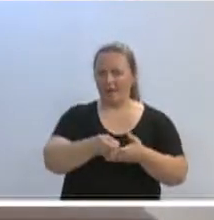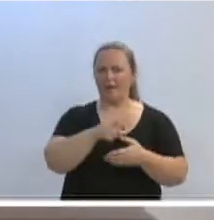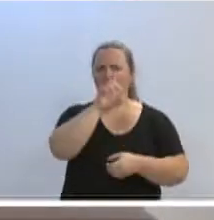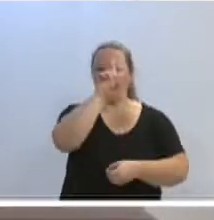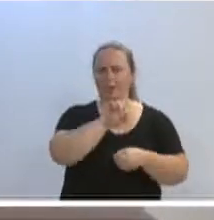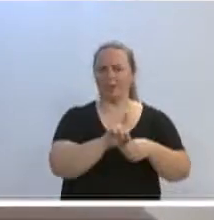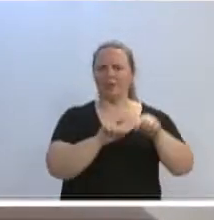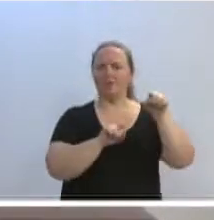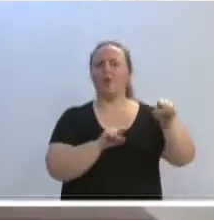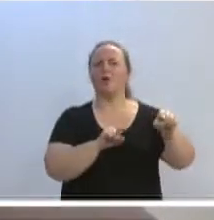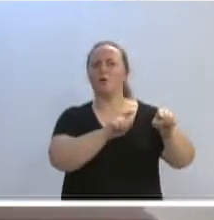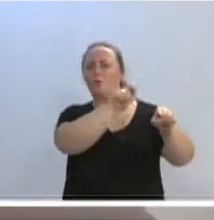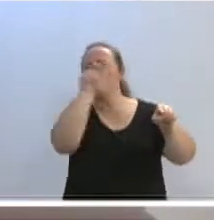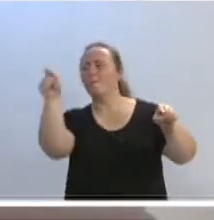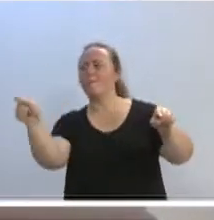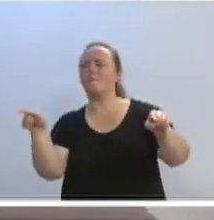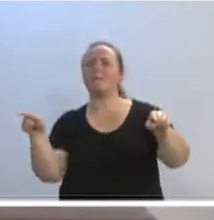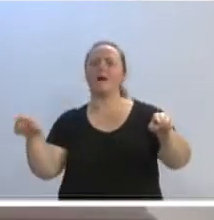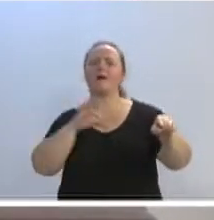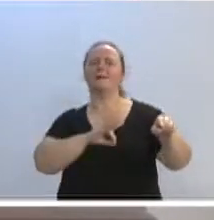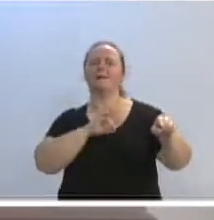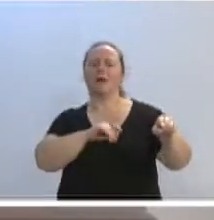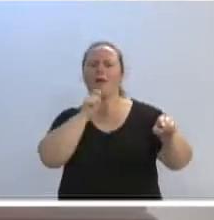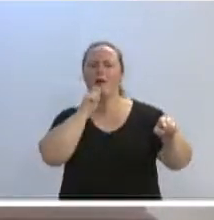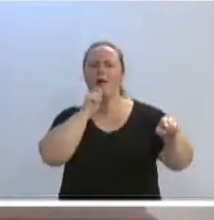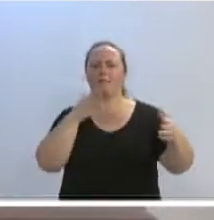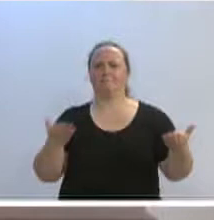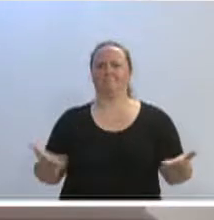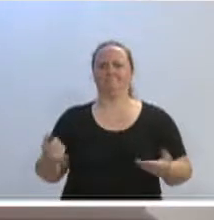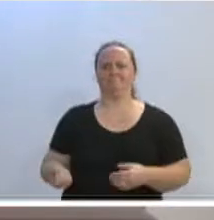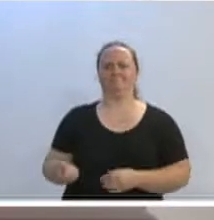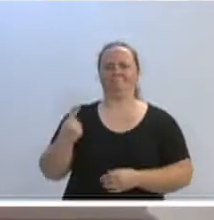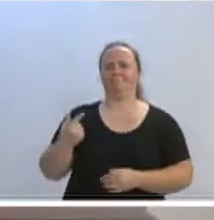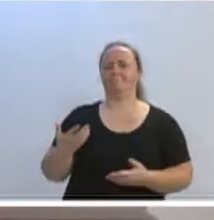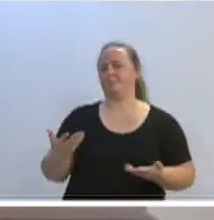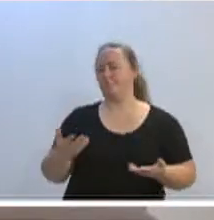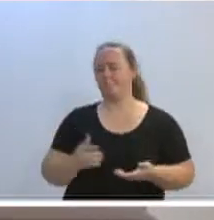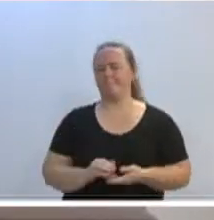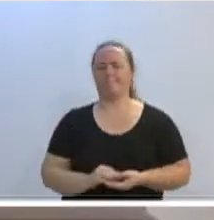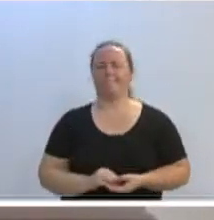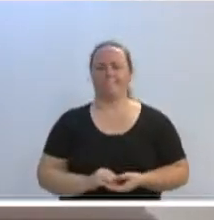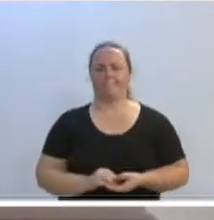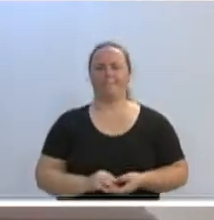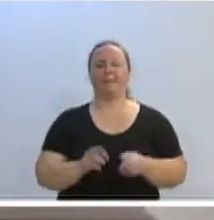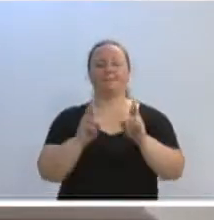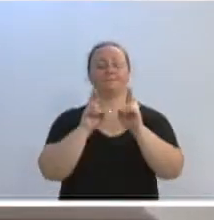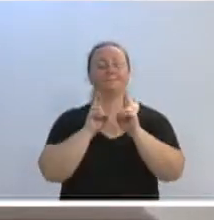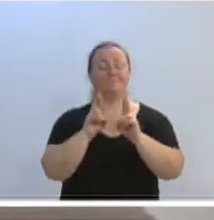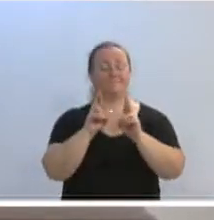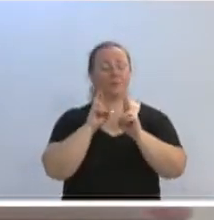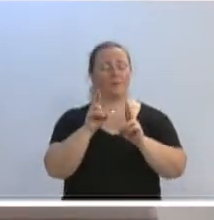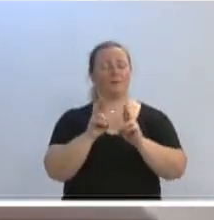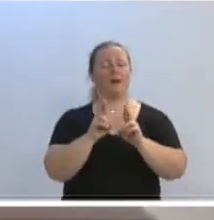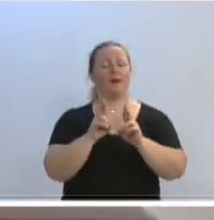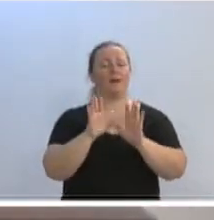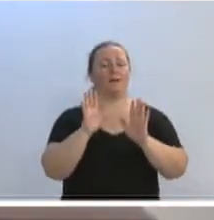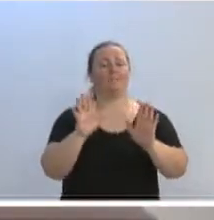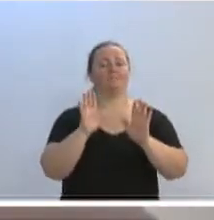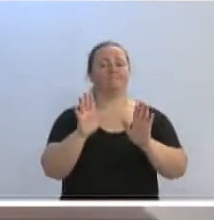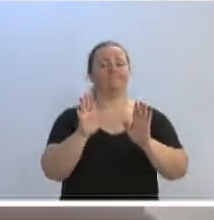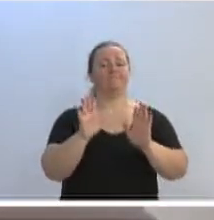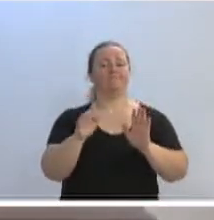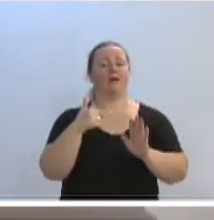possivelmente para alguém que de repente não está cumprindo direitos trabalhistas. Espero que isso não possa ser verdade, mas a princípio,